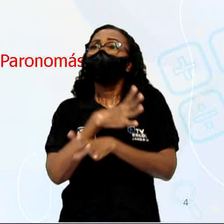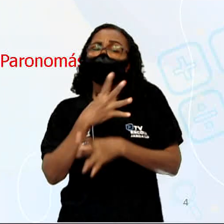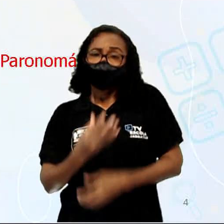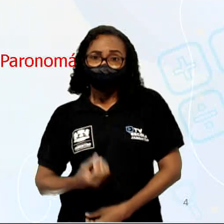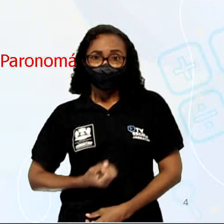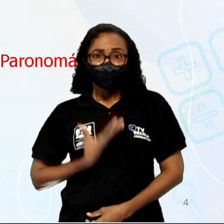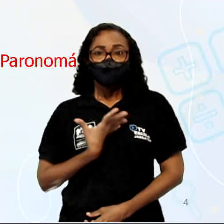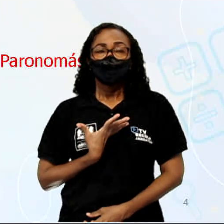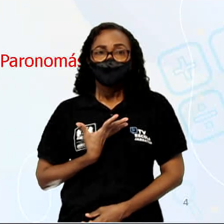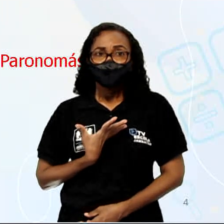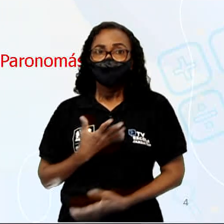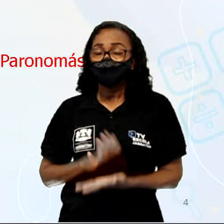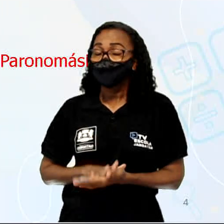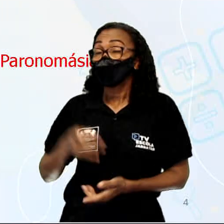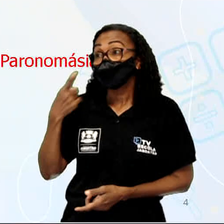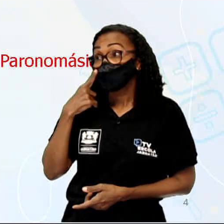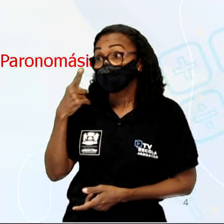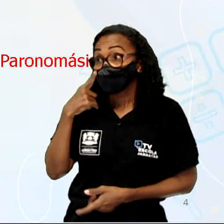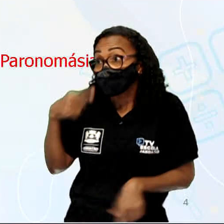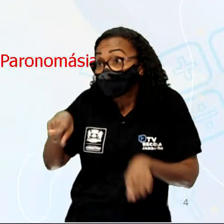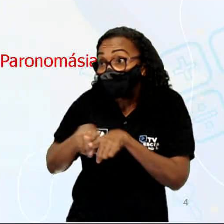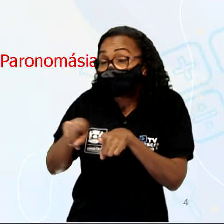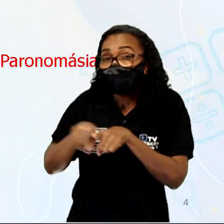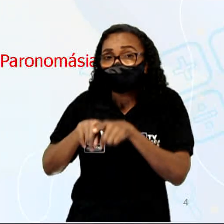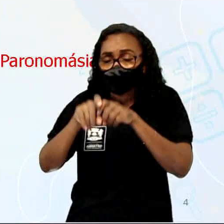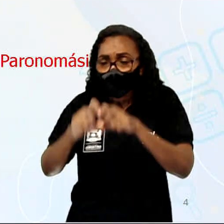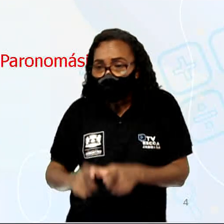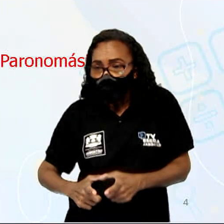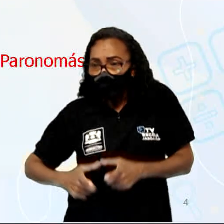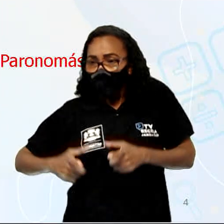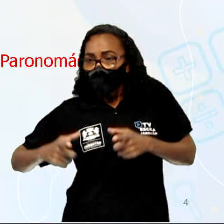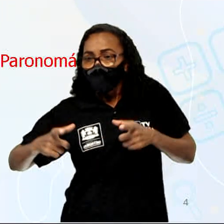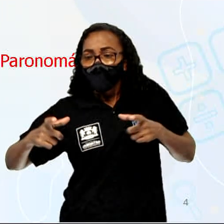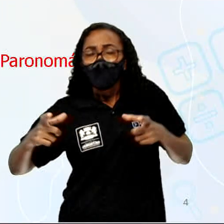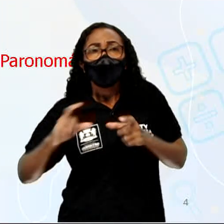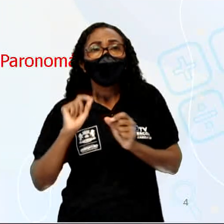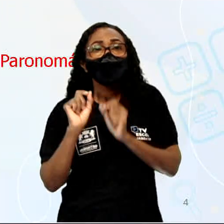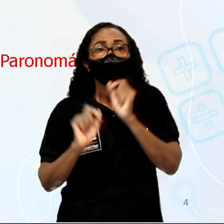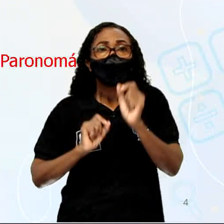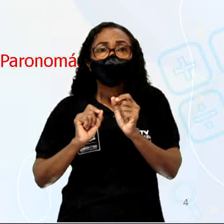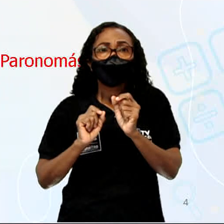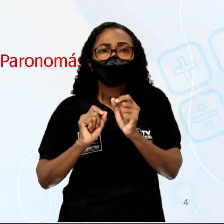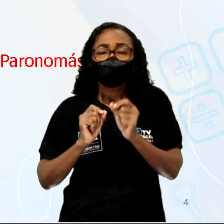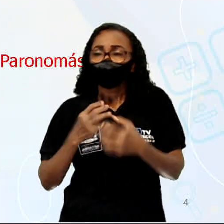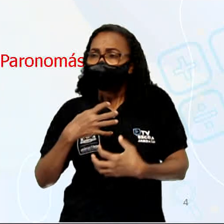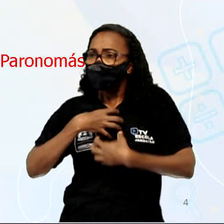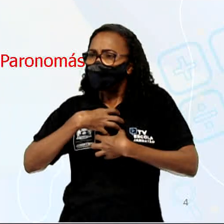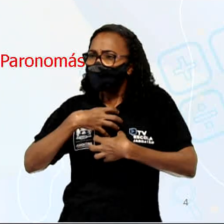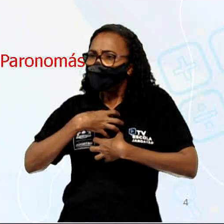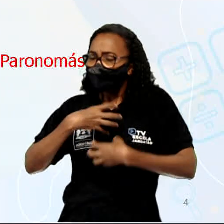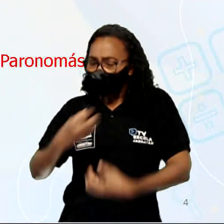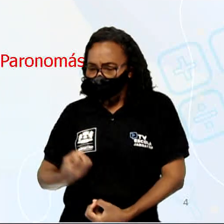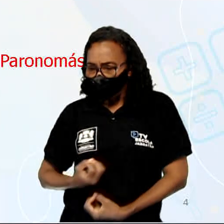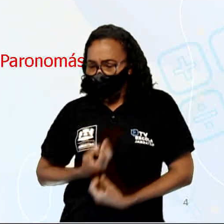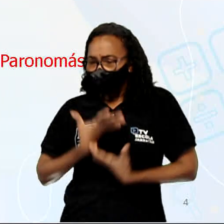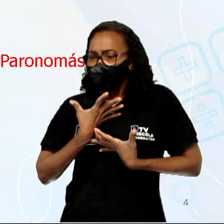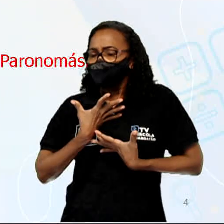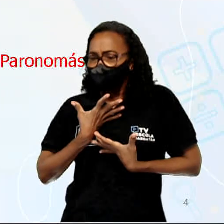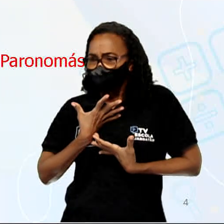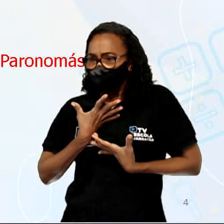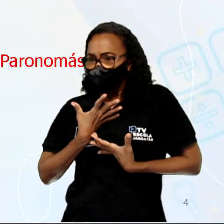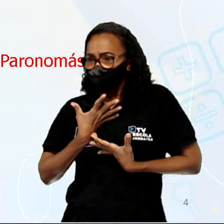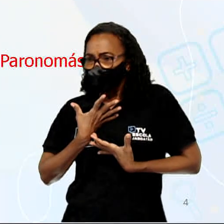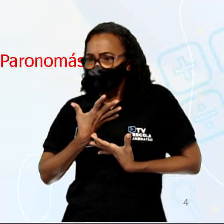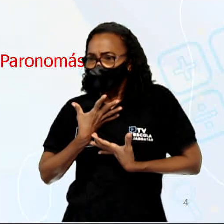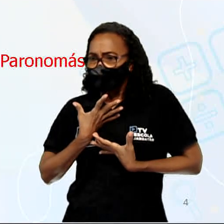também que, nesse alargamento de sensibilidade poética causado pela metáfora,